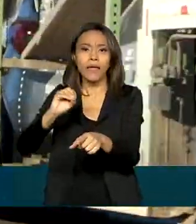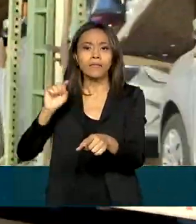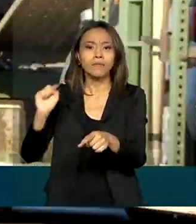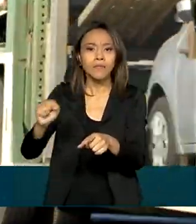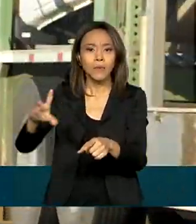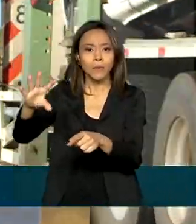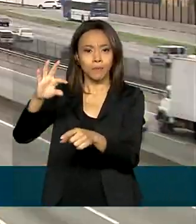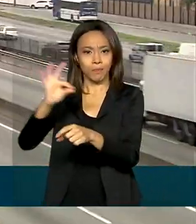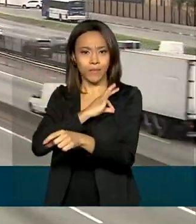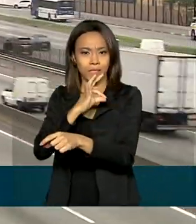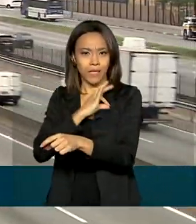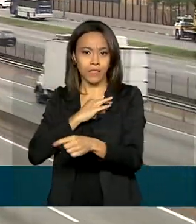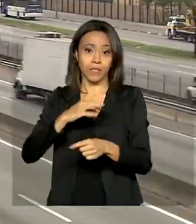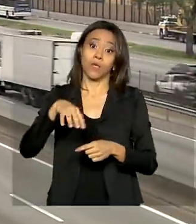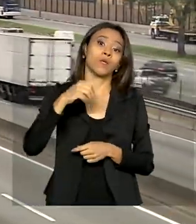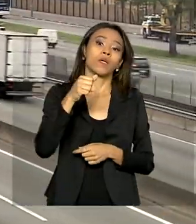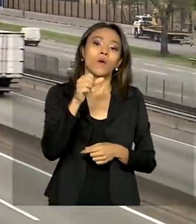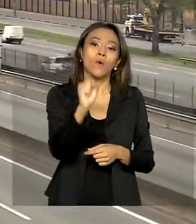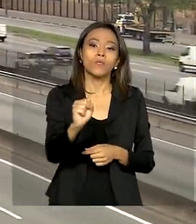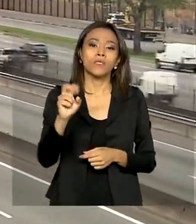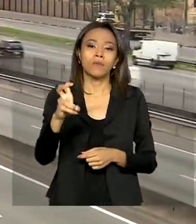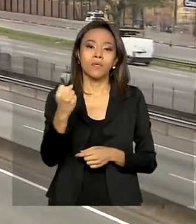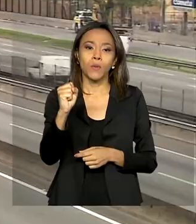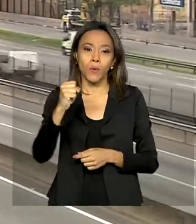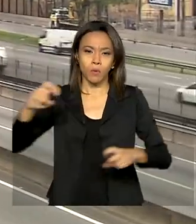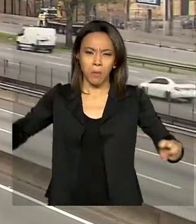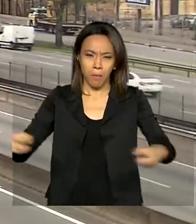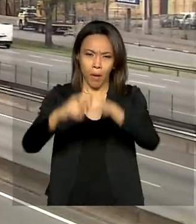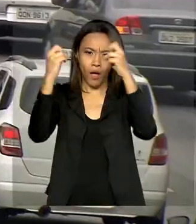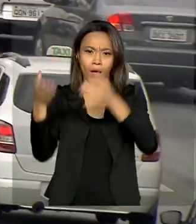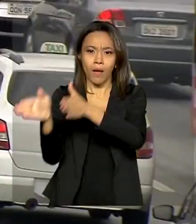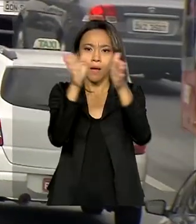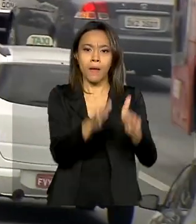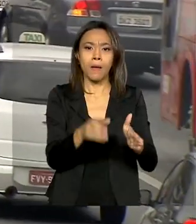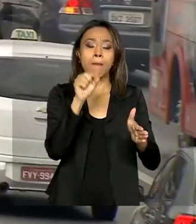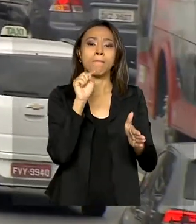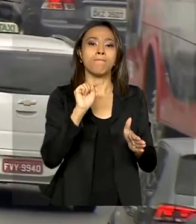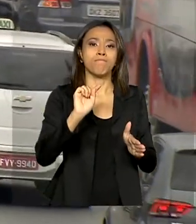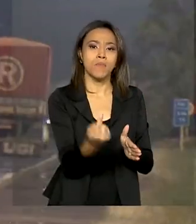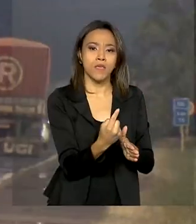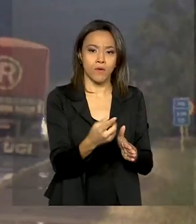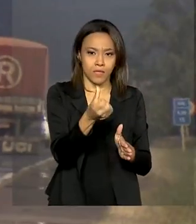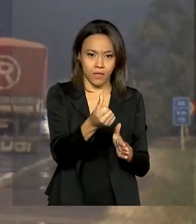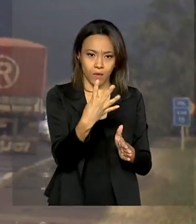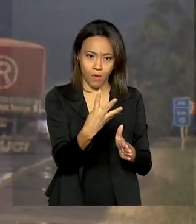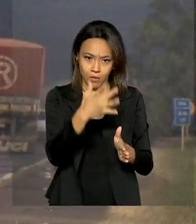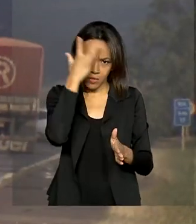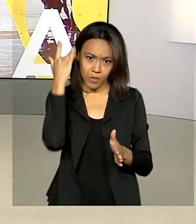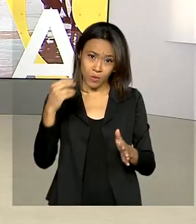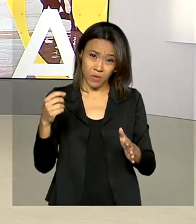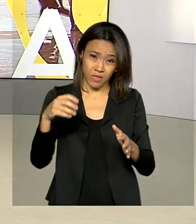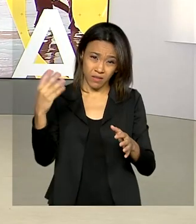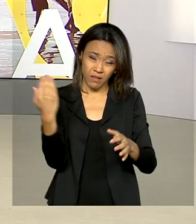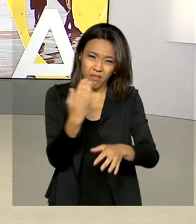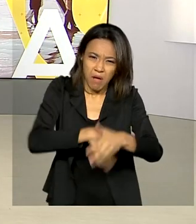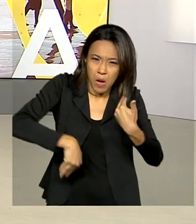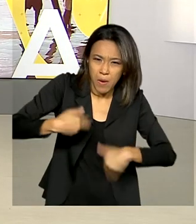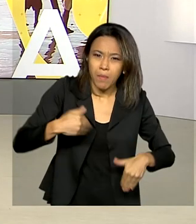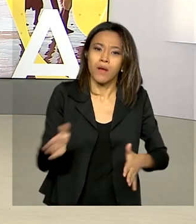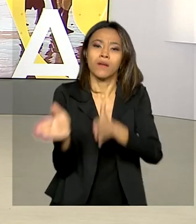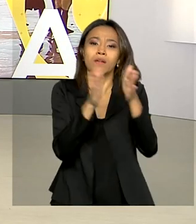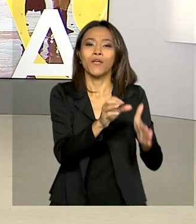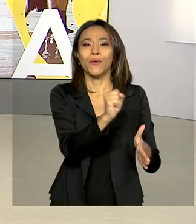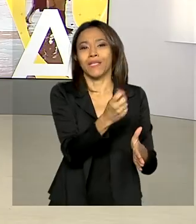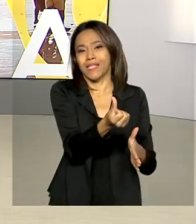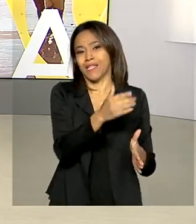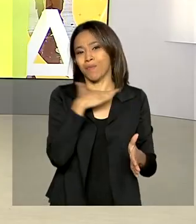registrou 858 acidentes, com 1.064 pessoas feridas e 86 mortes. A gente